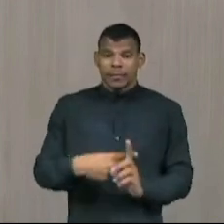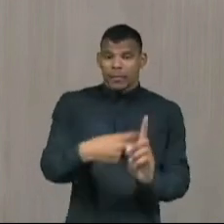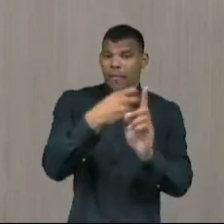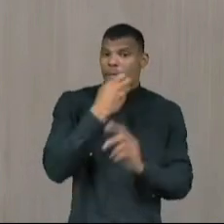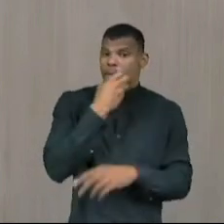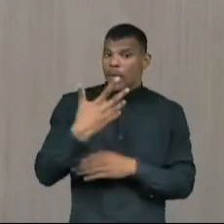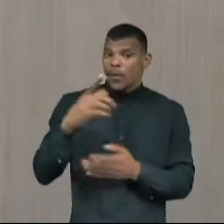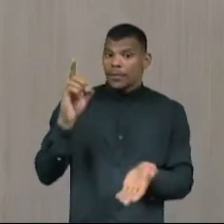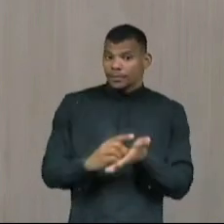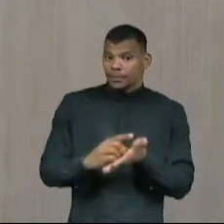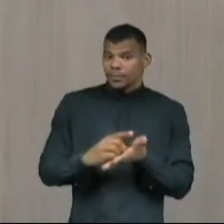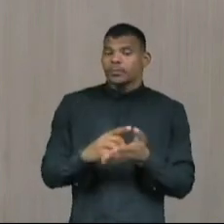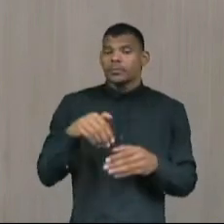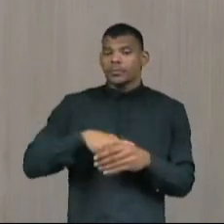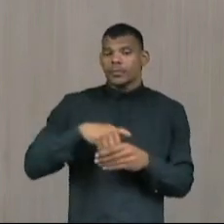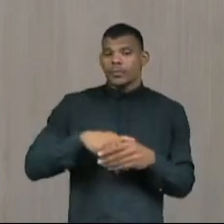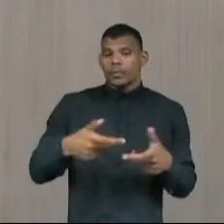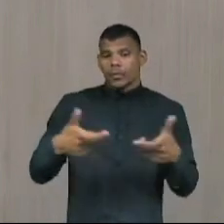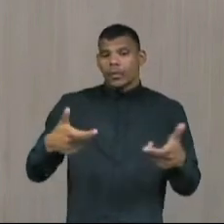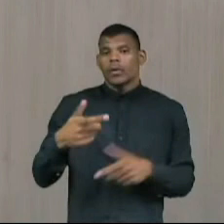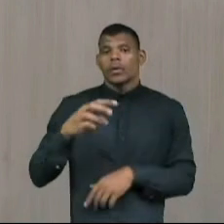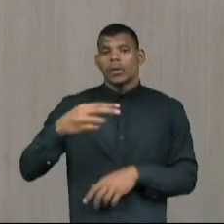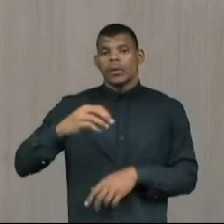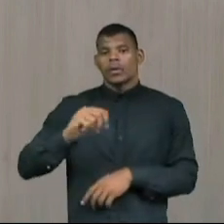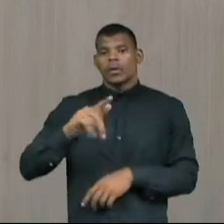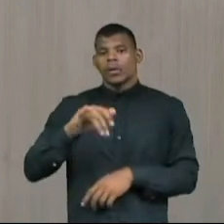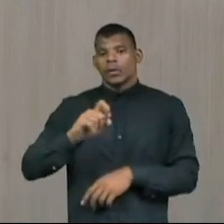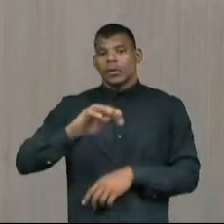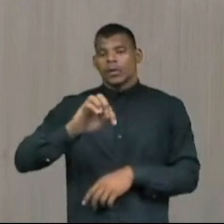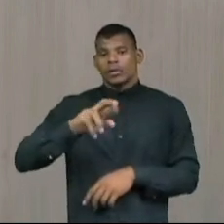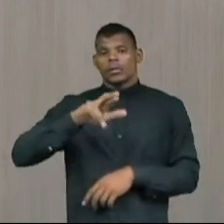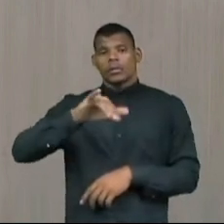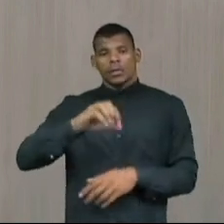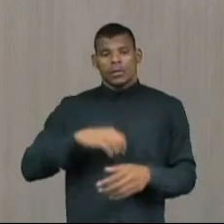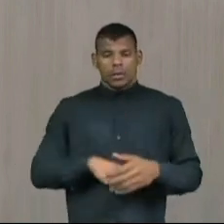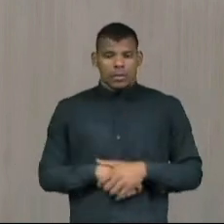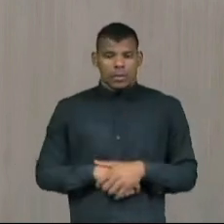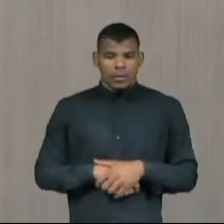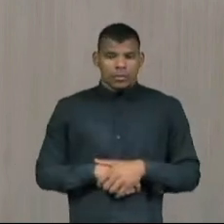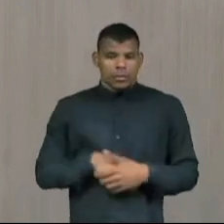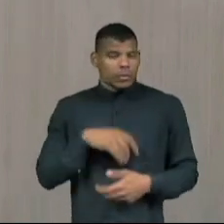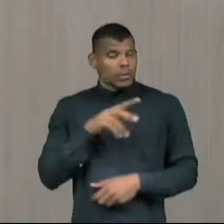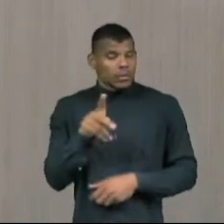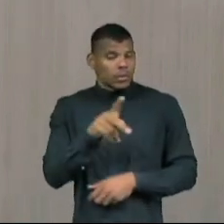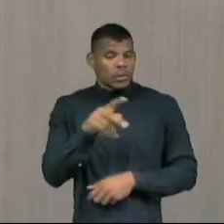e trazer para votação o piso do magistério e o piso, o reajuste dos servidores estaduais. Obrigado. Obrigado.